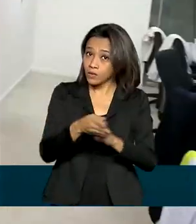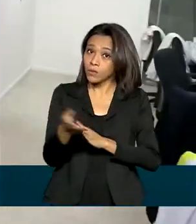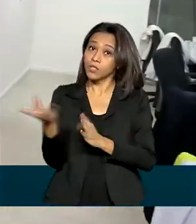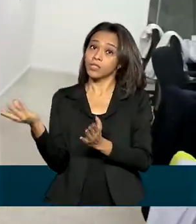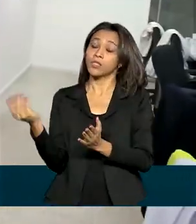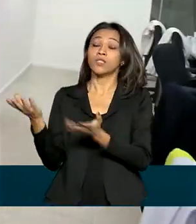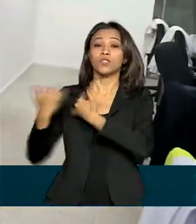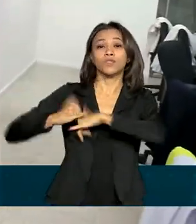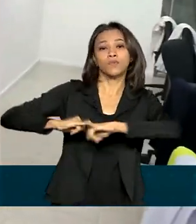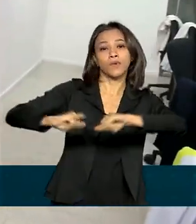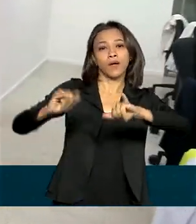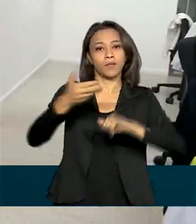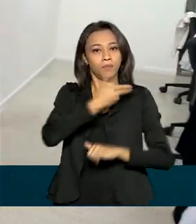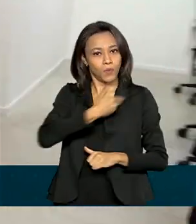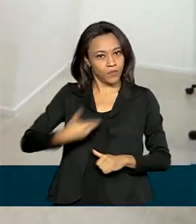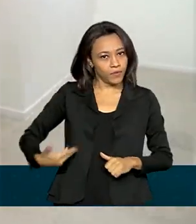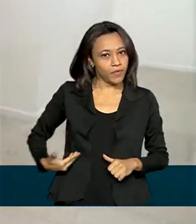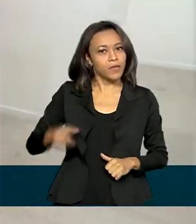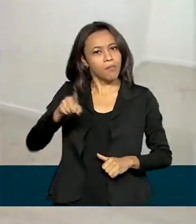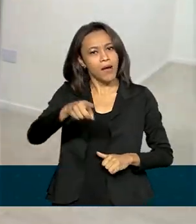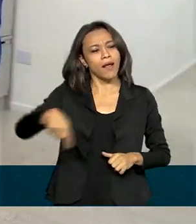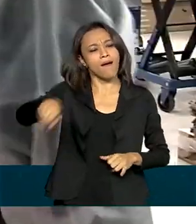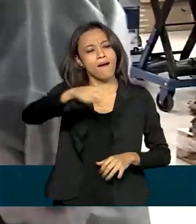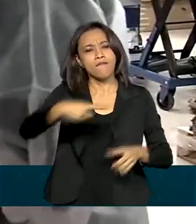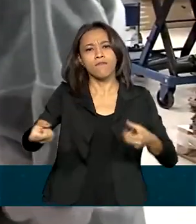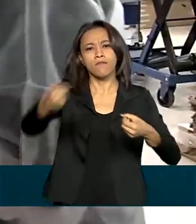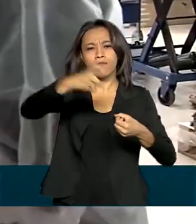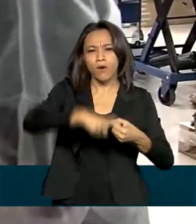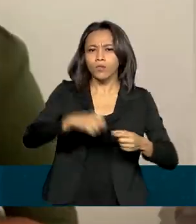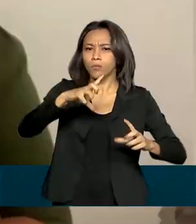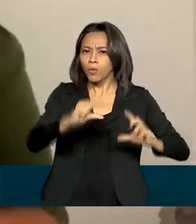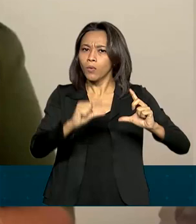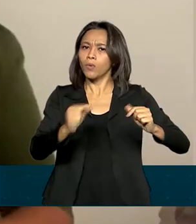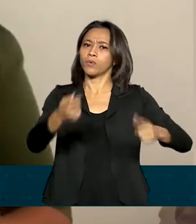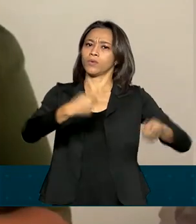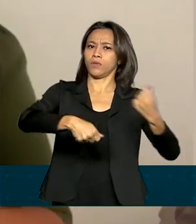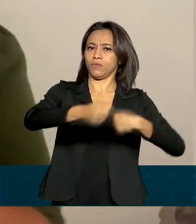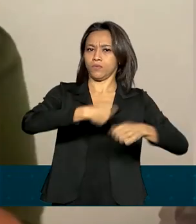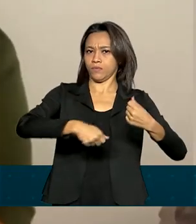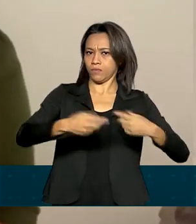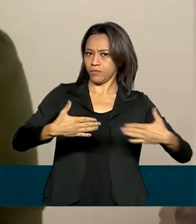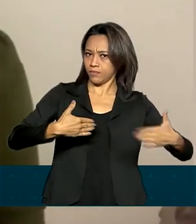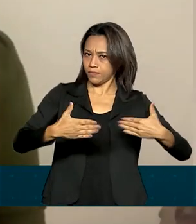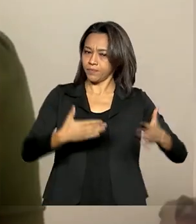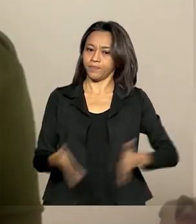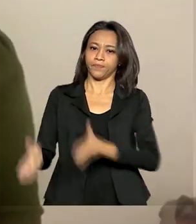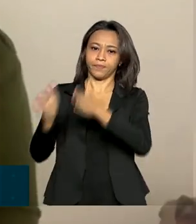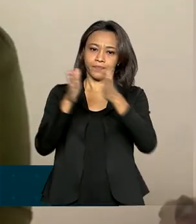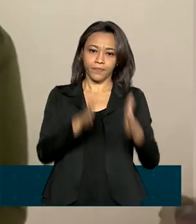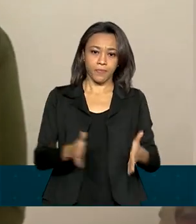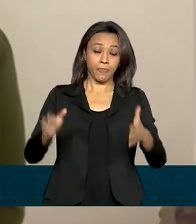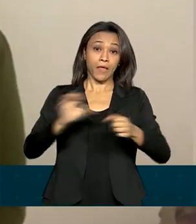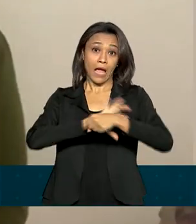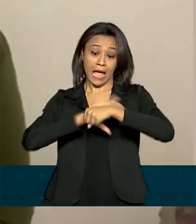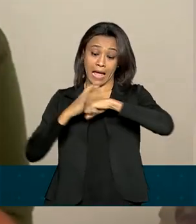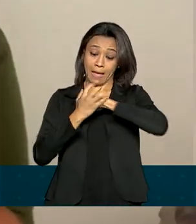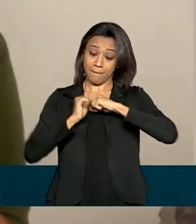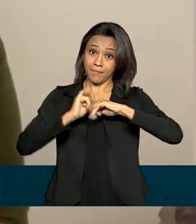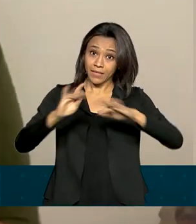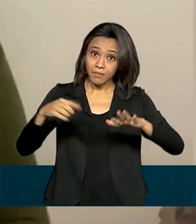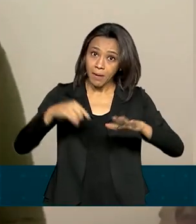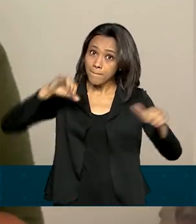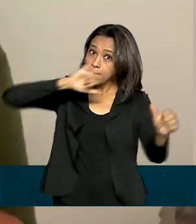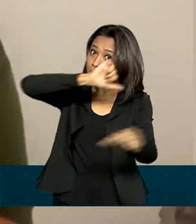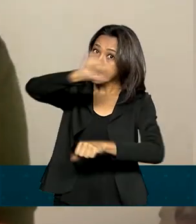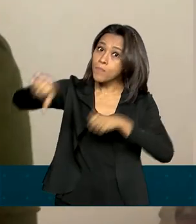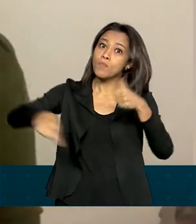governo para essa fase de retorno gradual da economia. A pandemia alterou a realidade mundial e